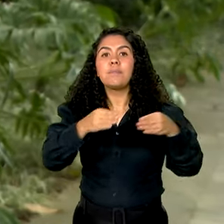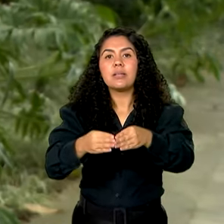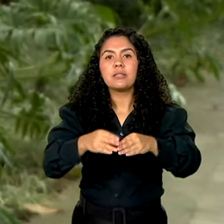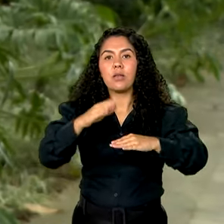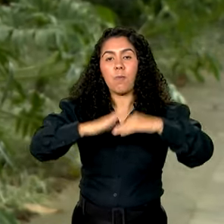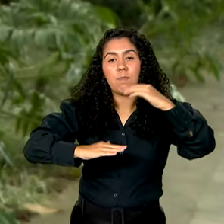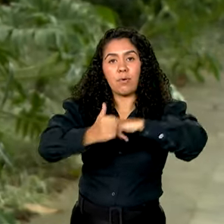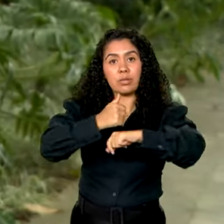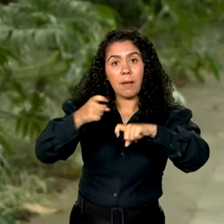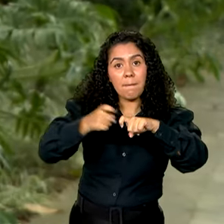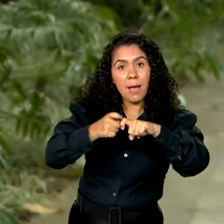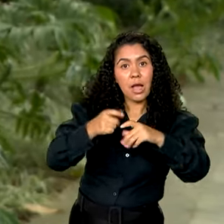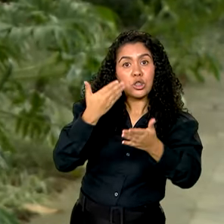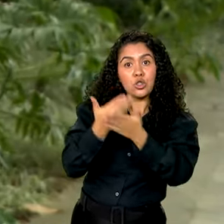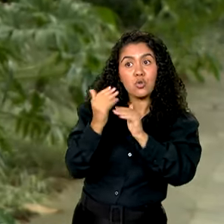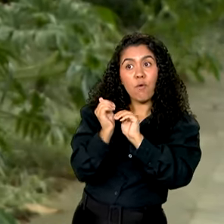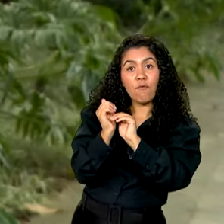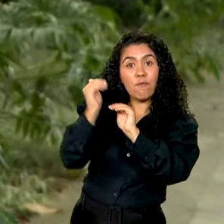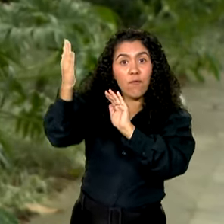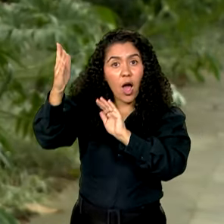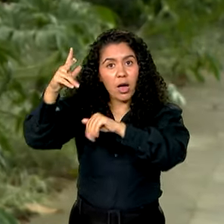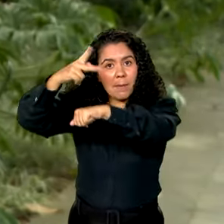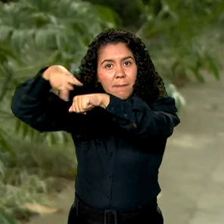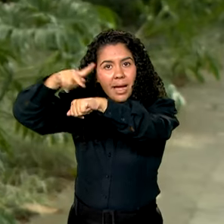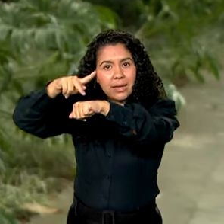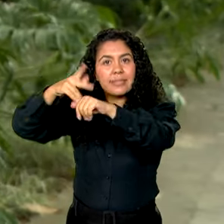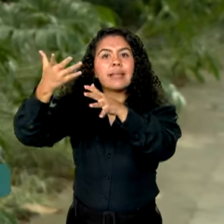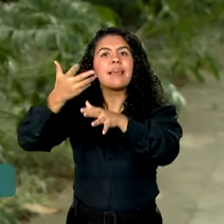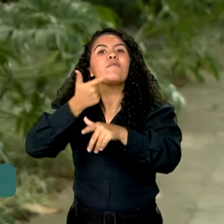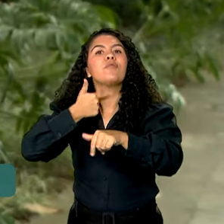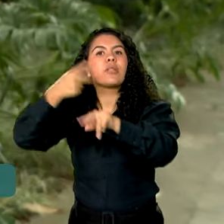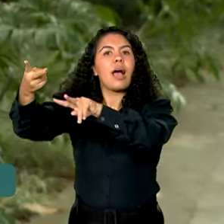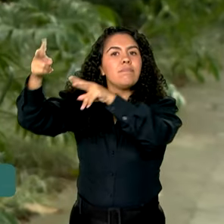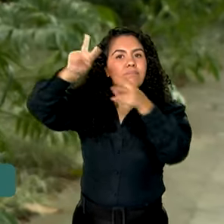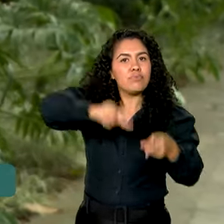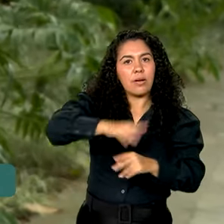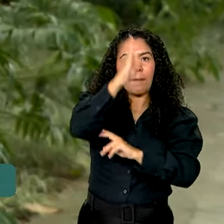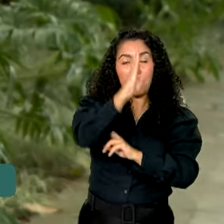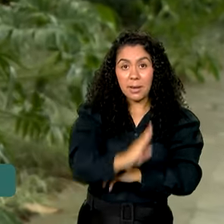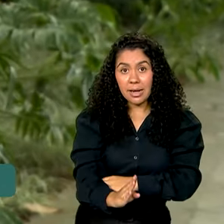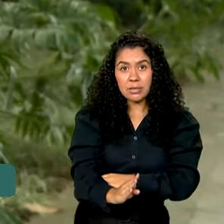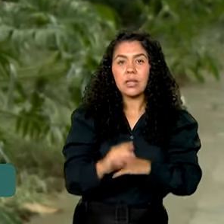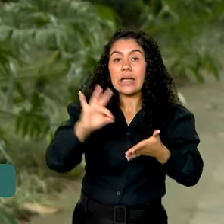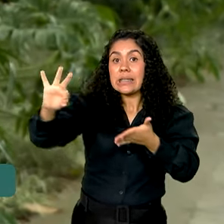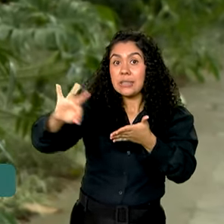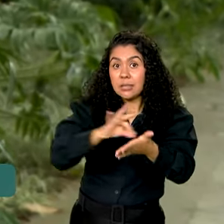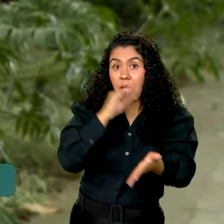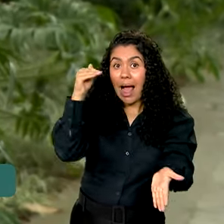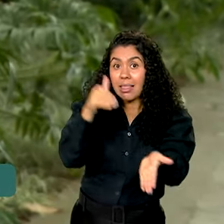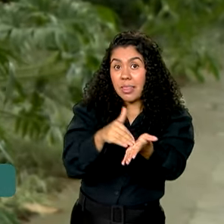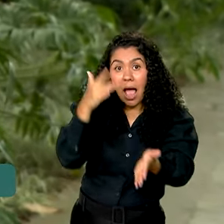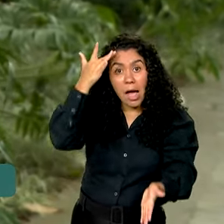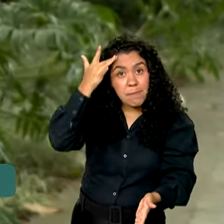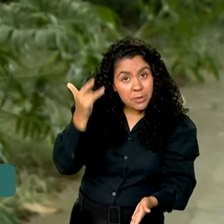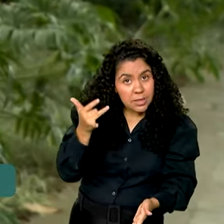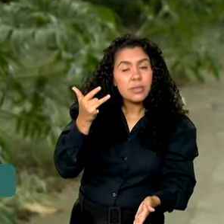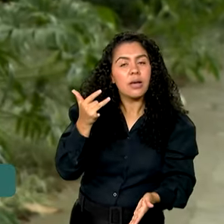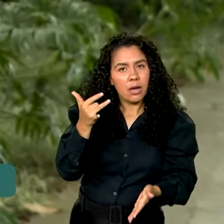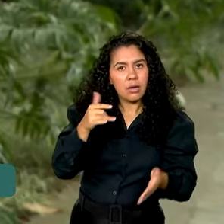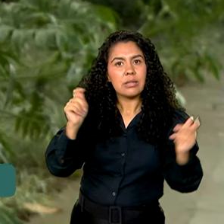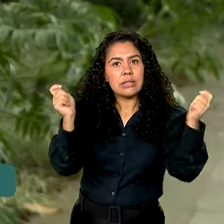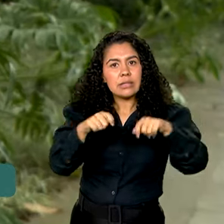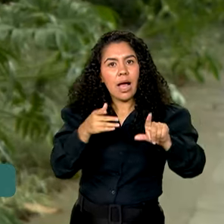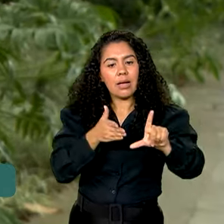desejam exercer a profissão aqui no Brasil. As inscrições podem ser feitas, então, até amanhã no próprio sistema